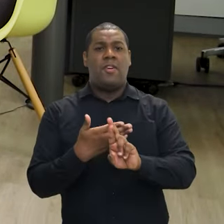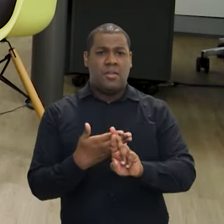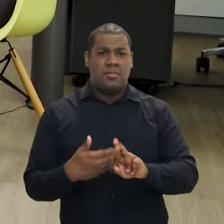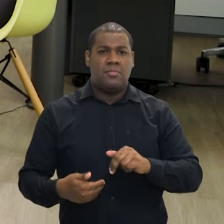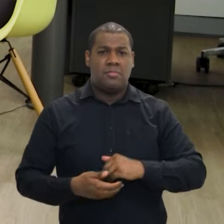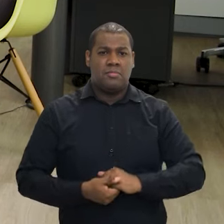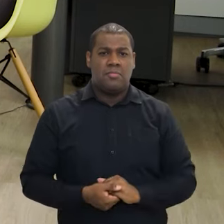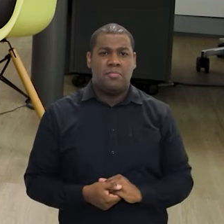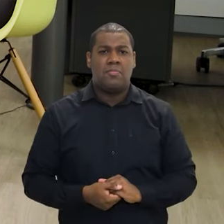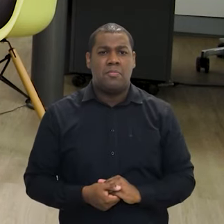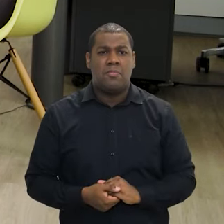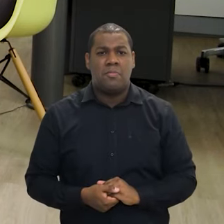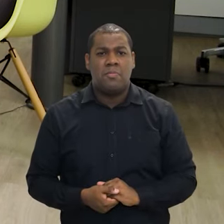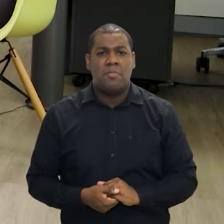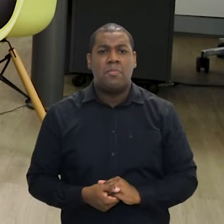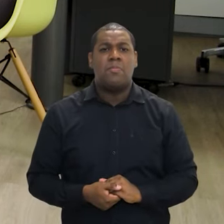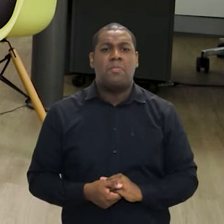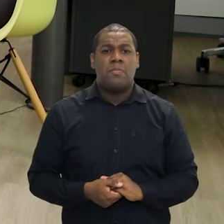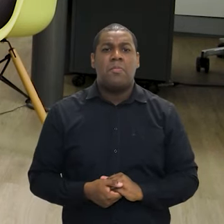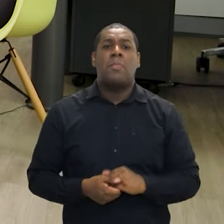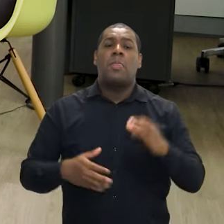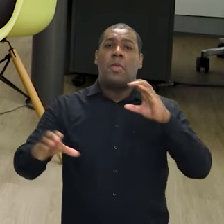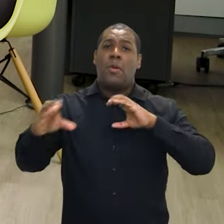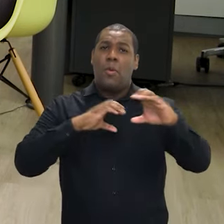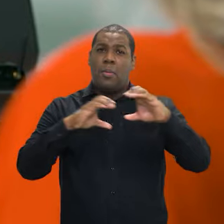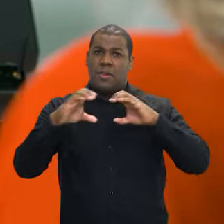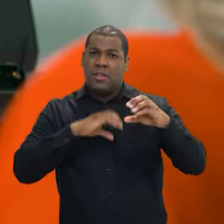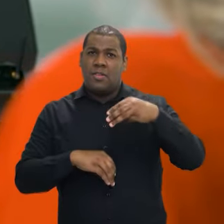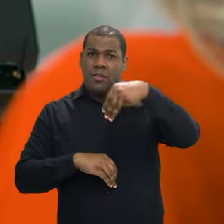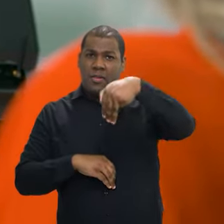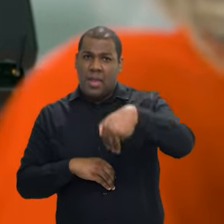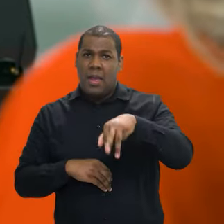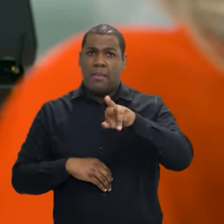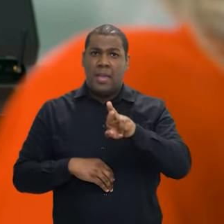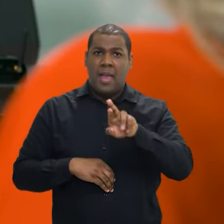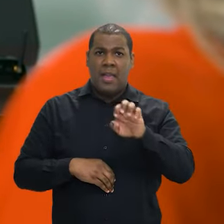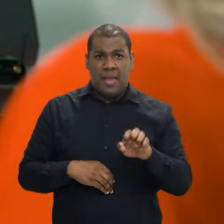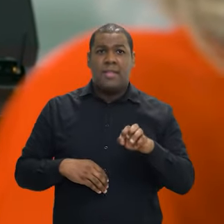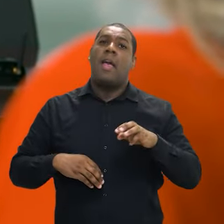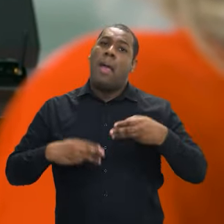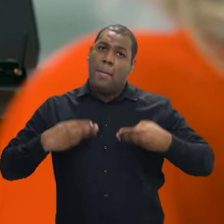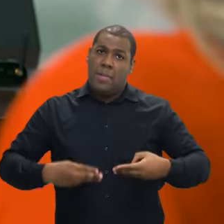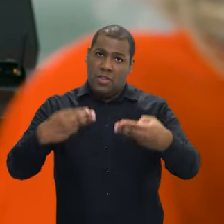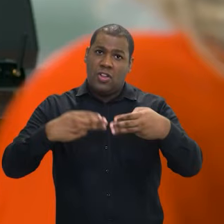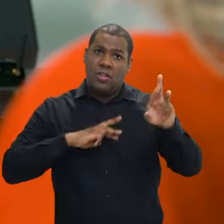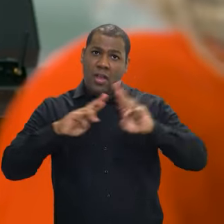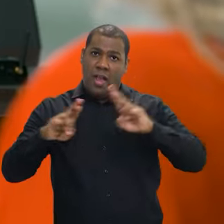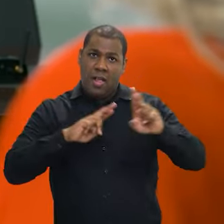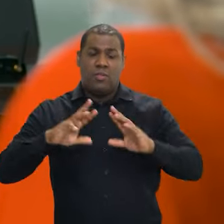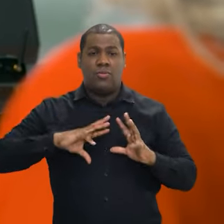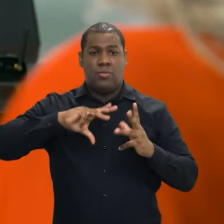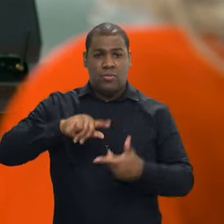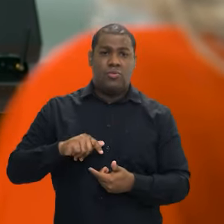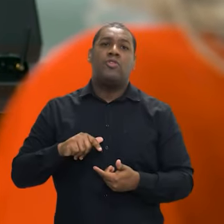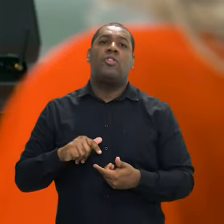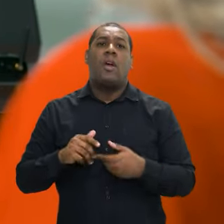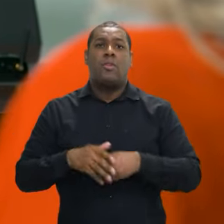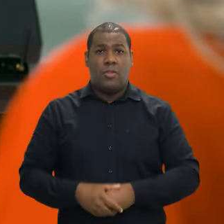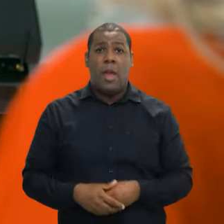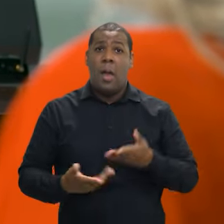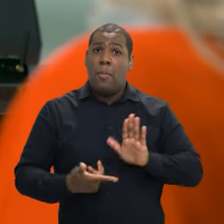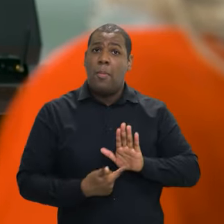signatário. Então, nós fazemos essa interlocução com o MRE, o Ministério das Relações Exteriores, para efetivamente